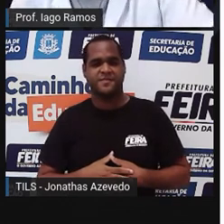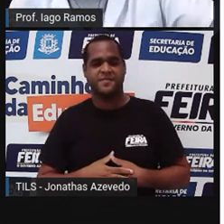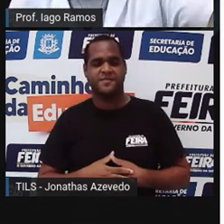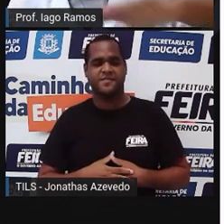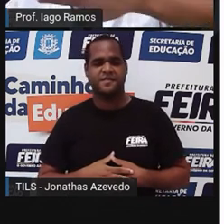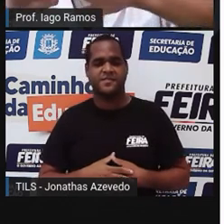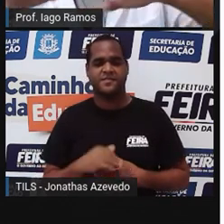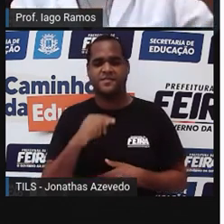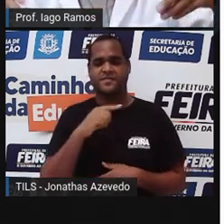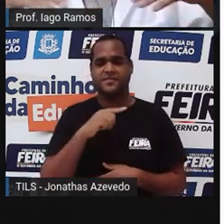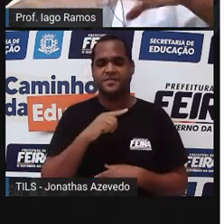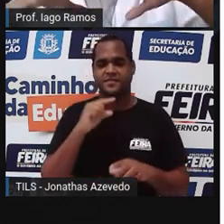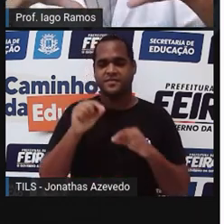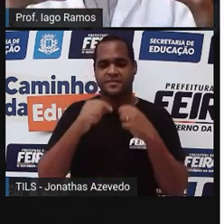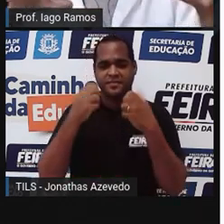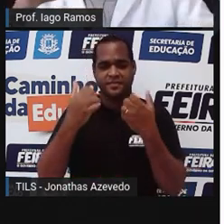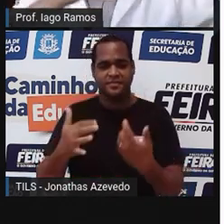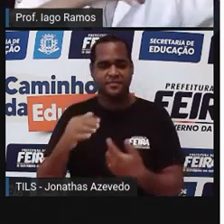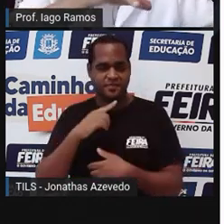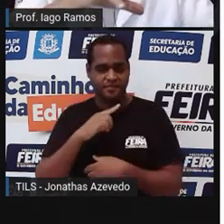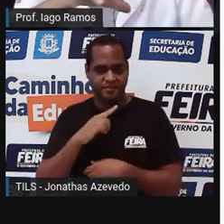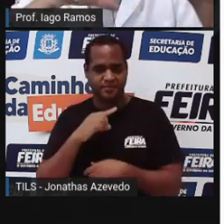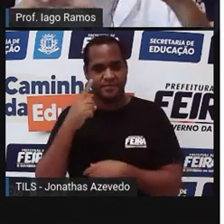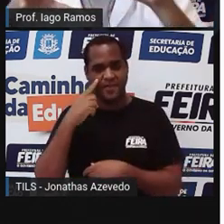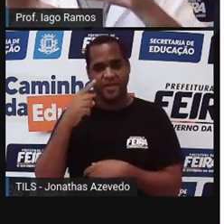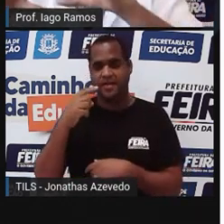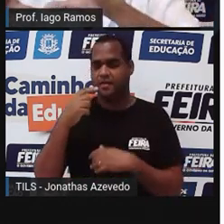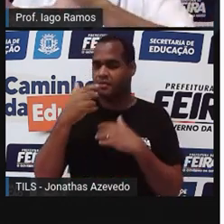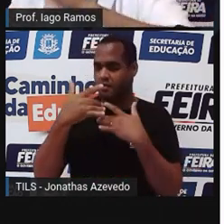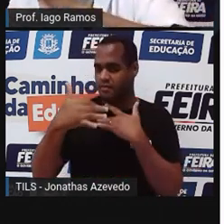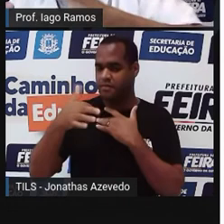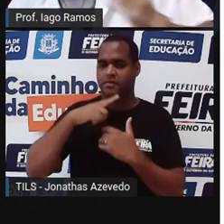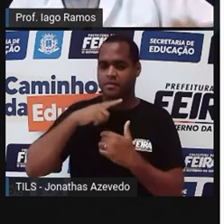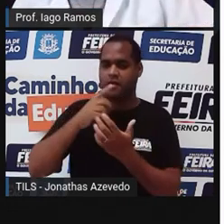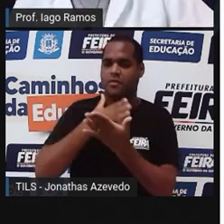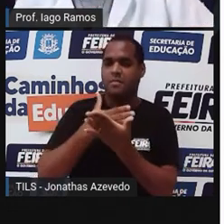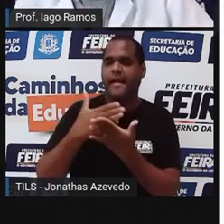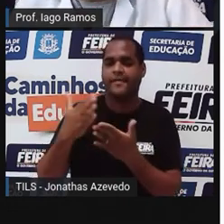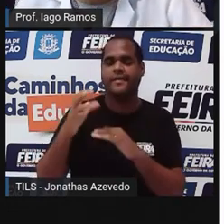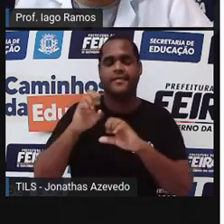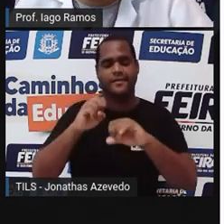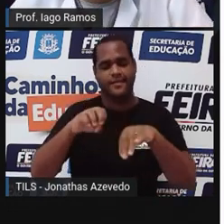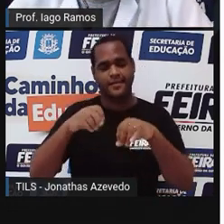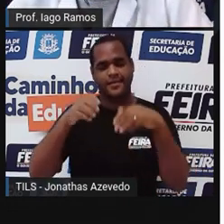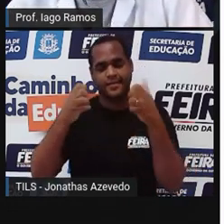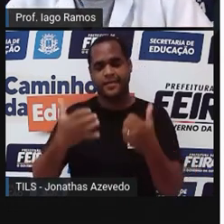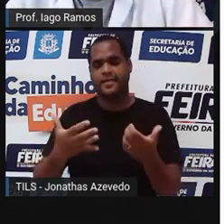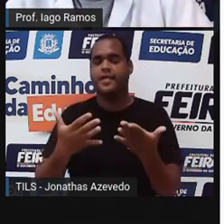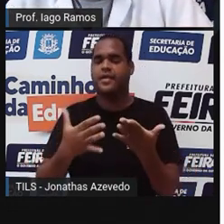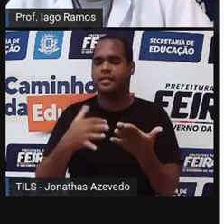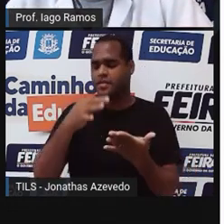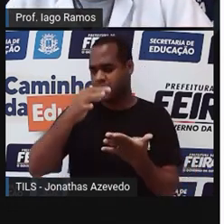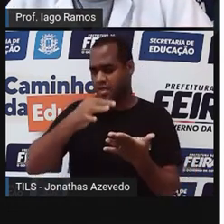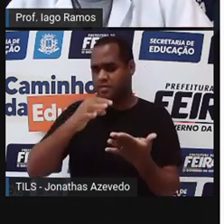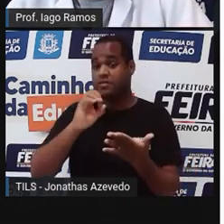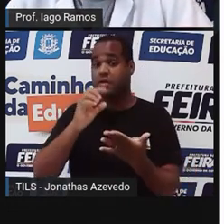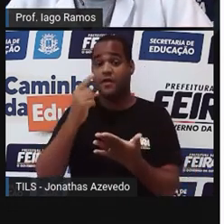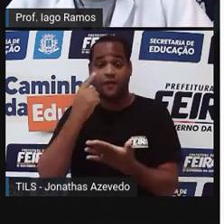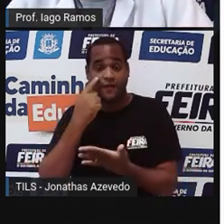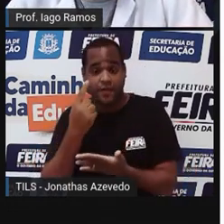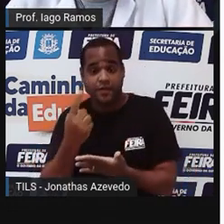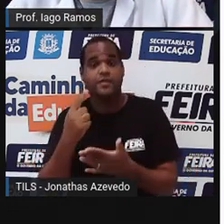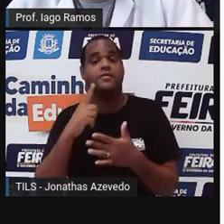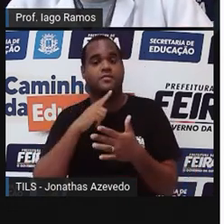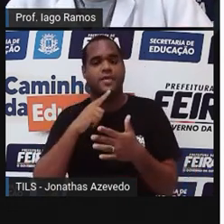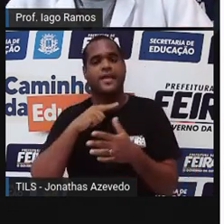tem ali um retângulo, a figura que a gente já vem vendo desde o início da aula, certo? E aí, a gente já viu que a